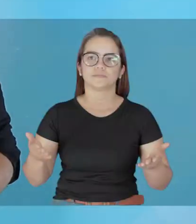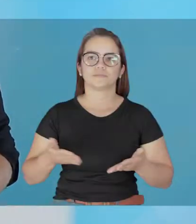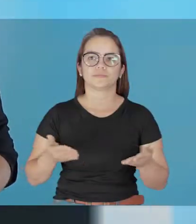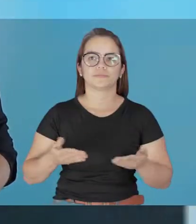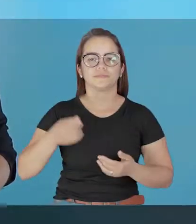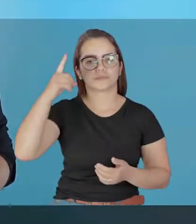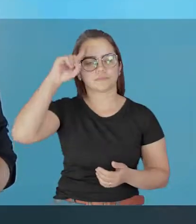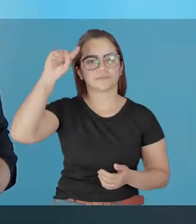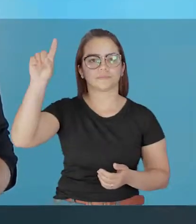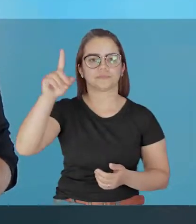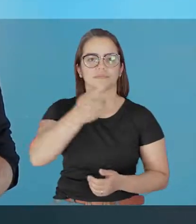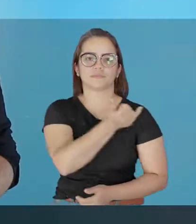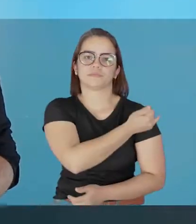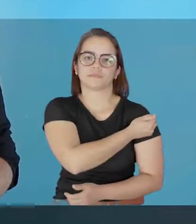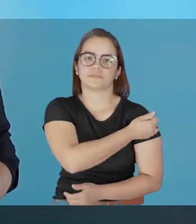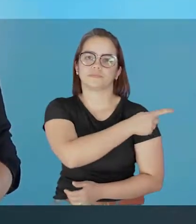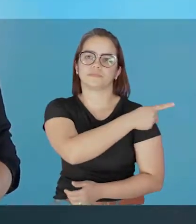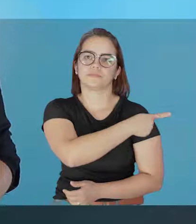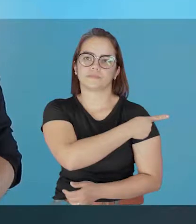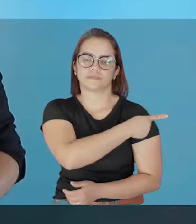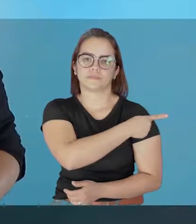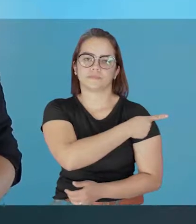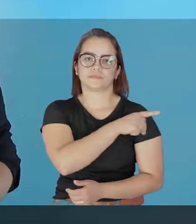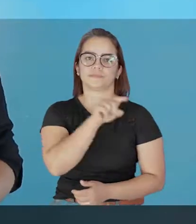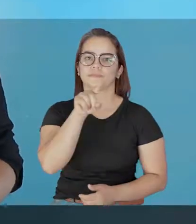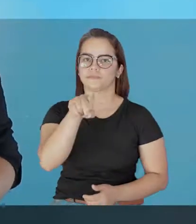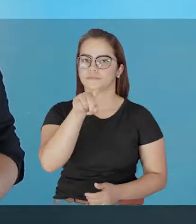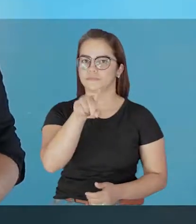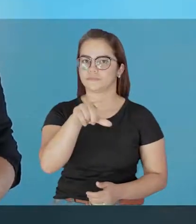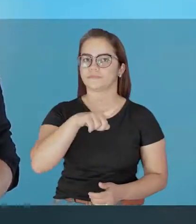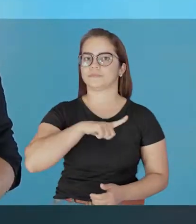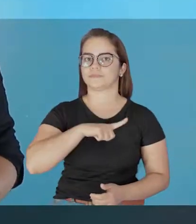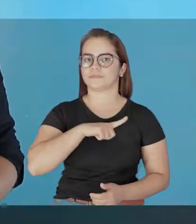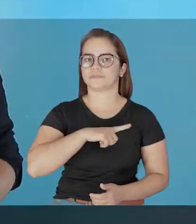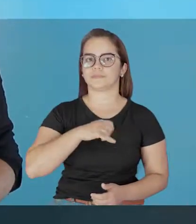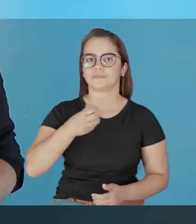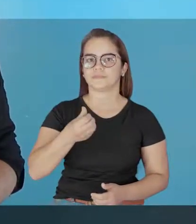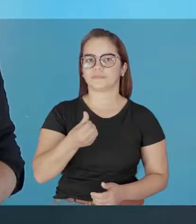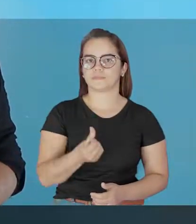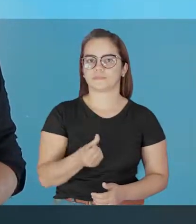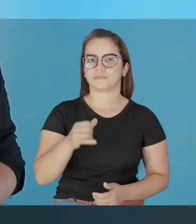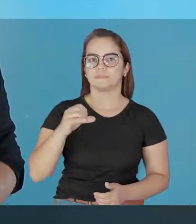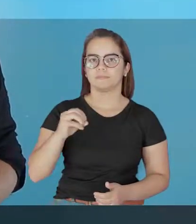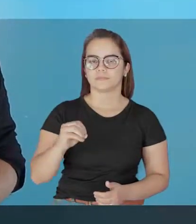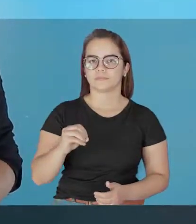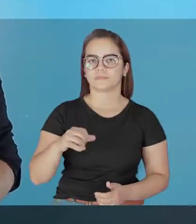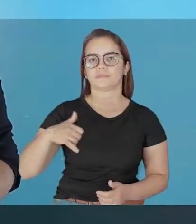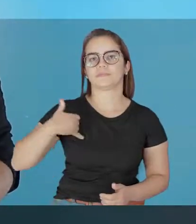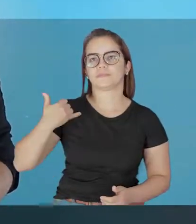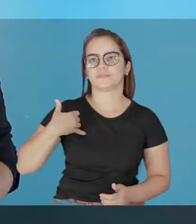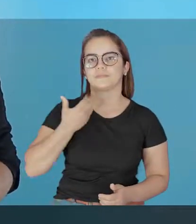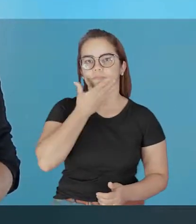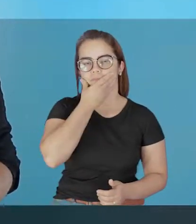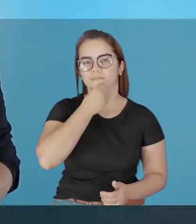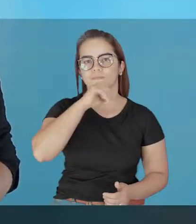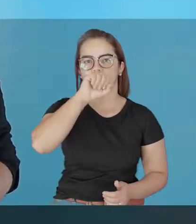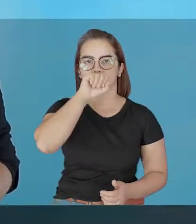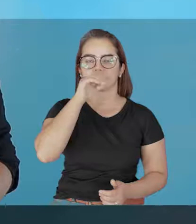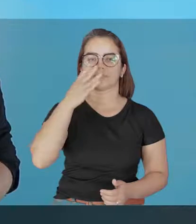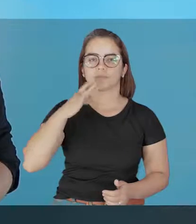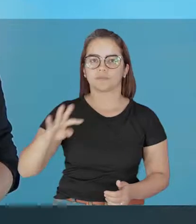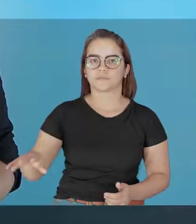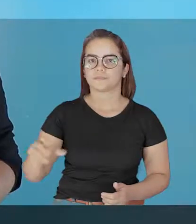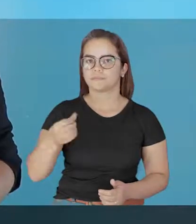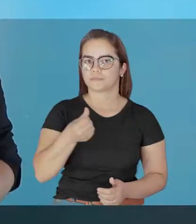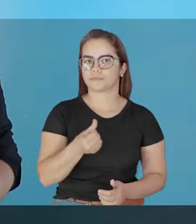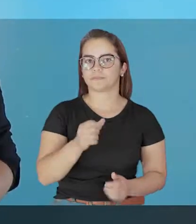Hoje é o dia D de vacinação em todos os postos de saúde de Vilhena. Se você tem entre 60 anos, é pai de crianças, entre